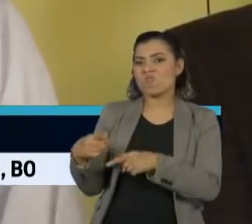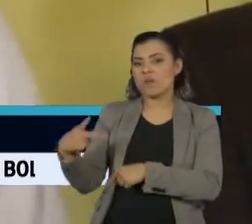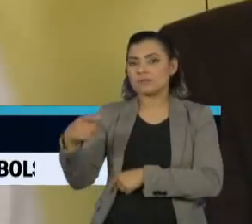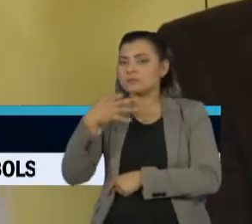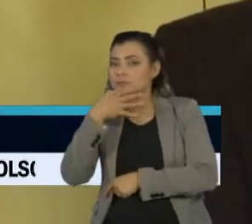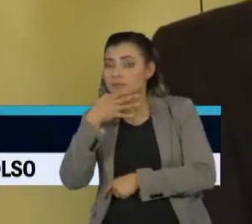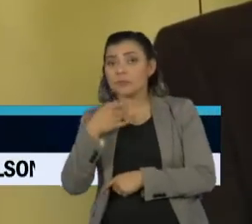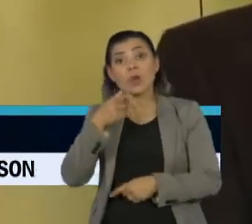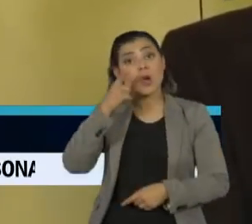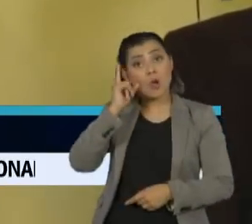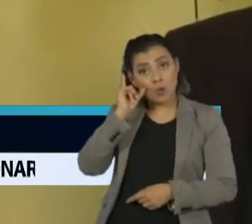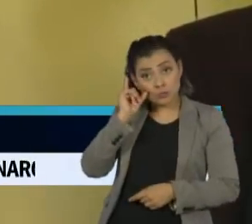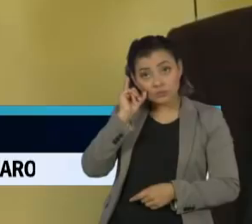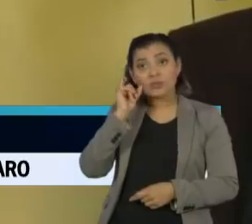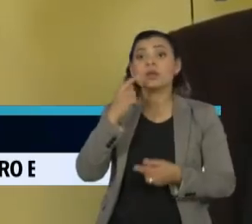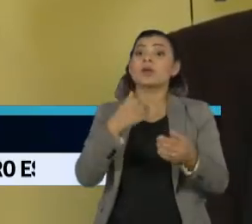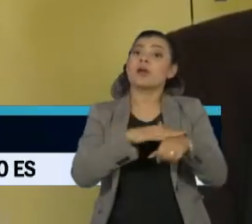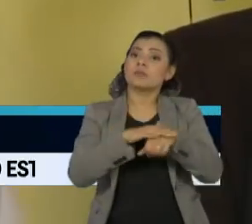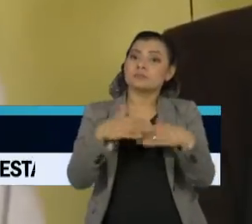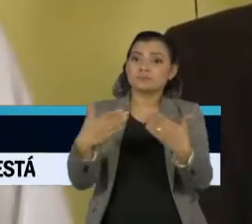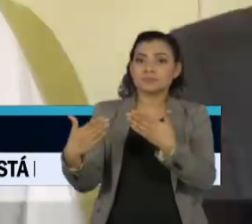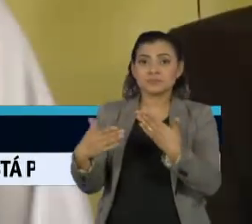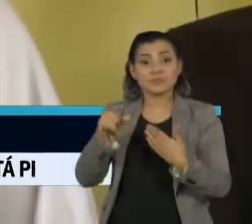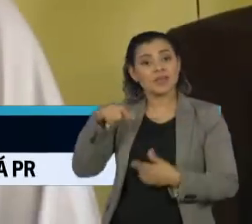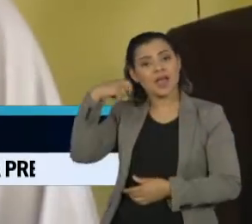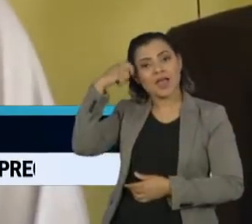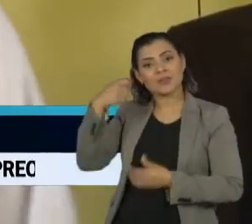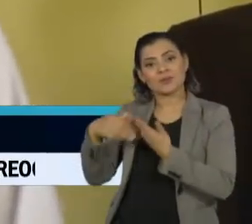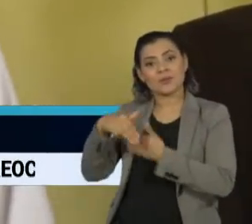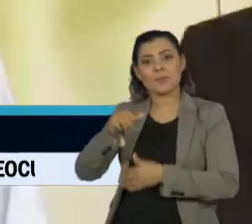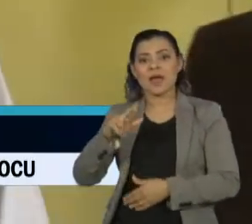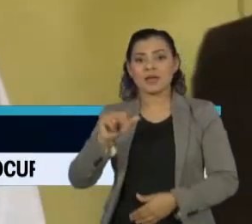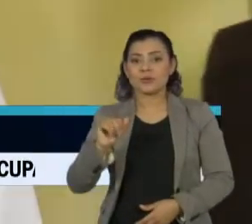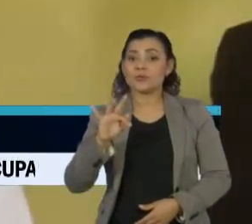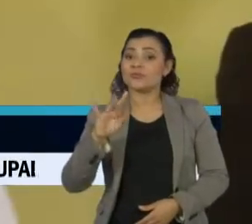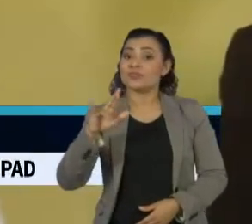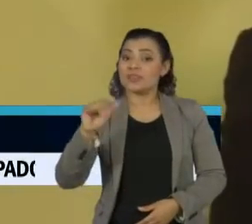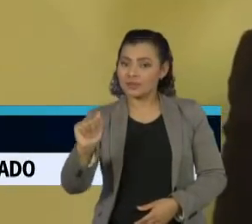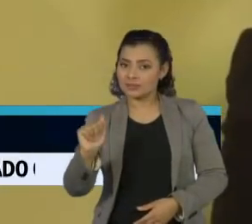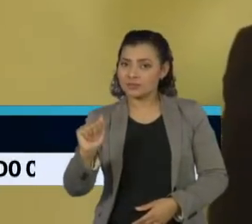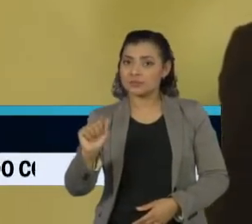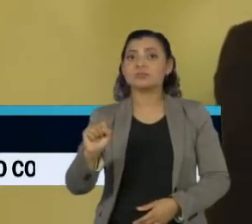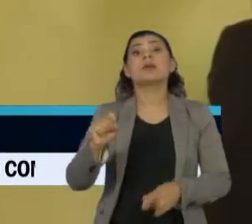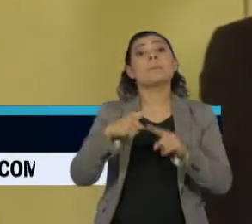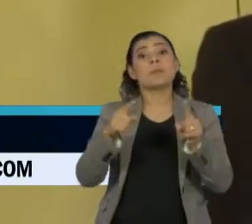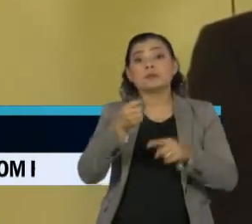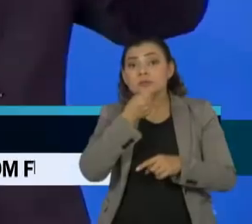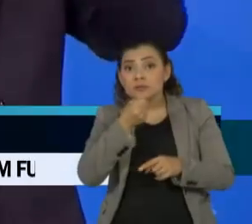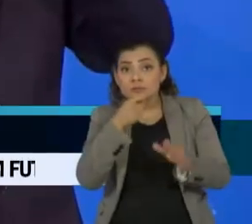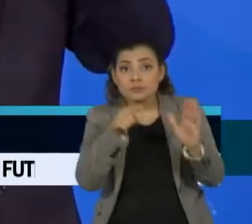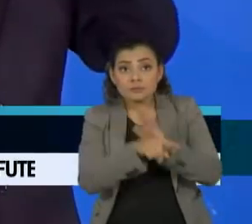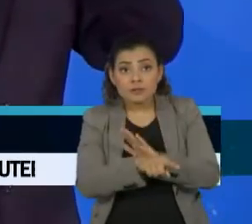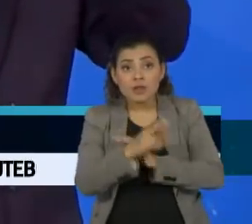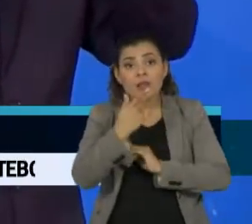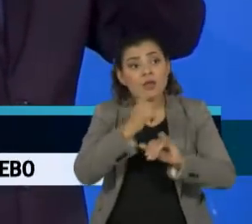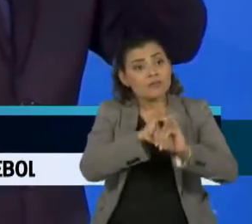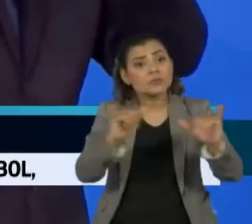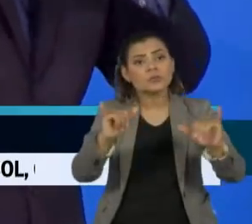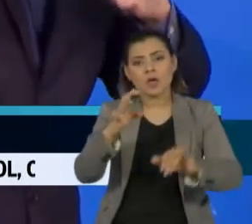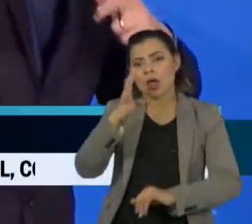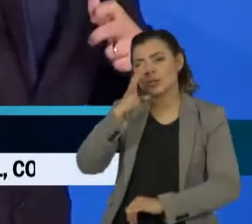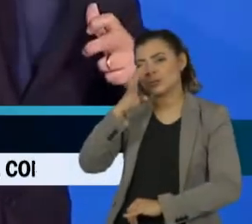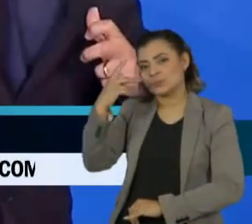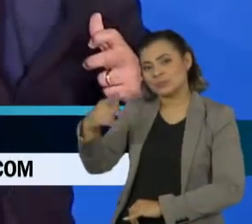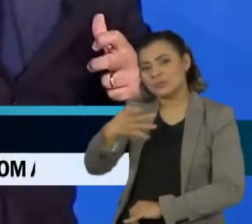almoçou com um dos nomes cotados para assumir o cargo, o ator Mário Frias. Pouco depois, em entrevista, Frias disse que admira